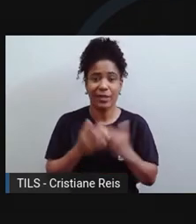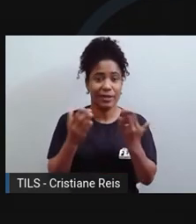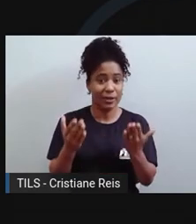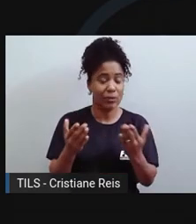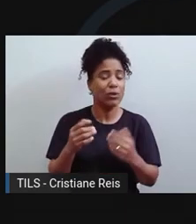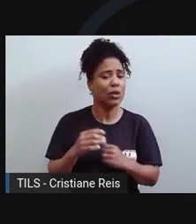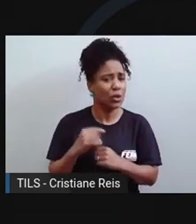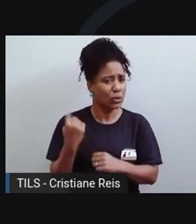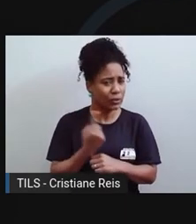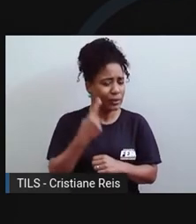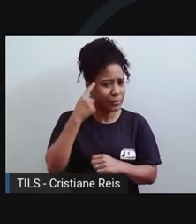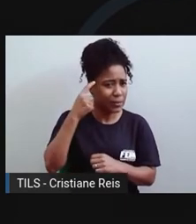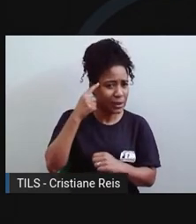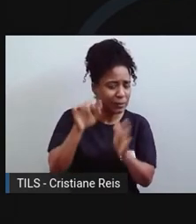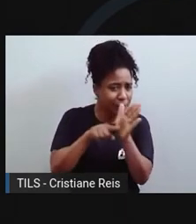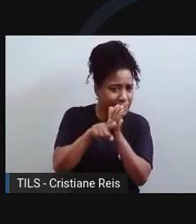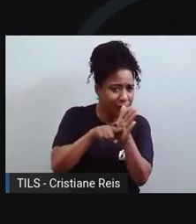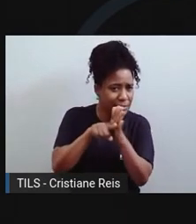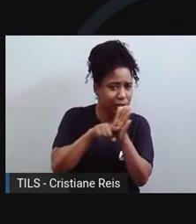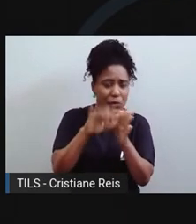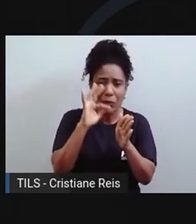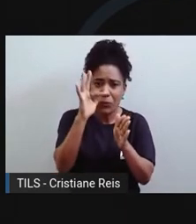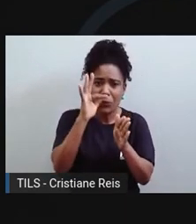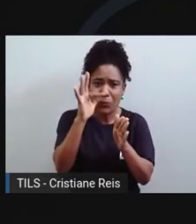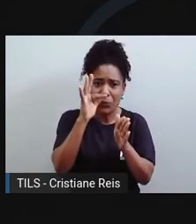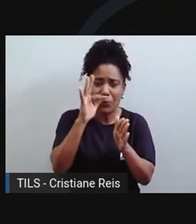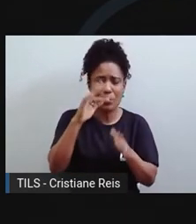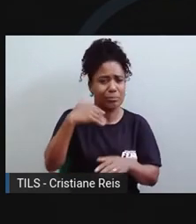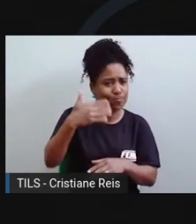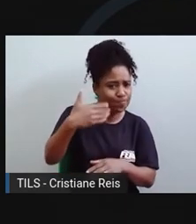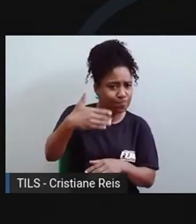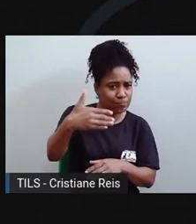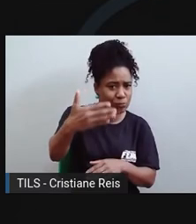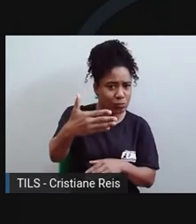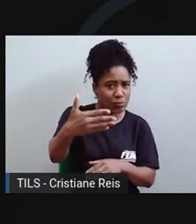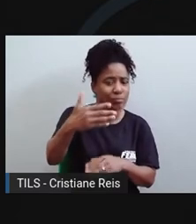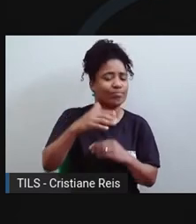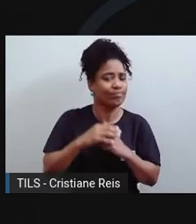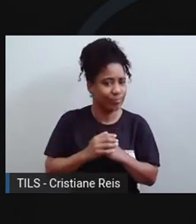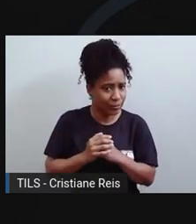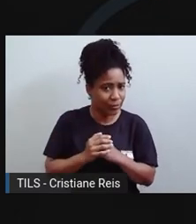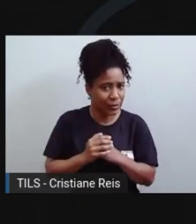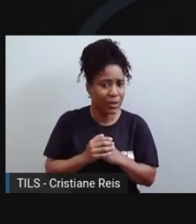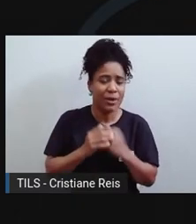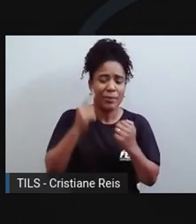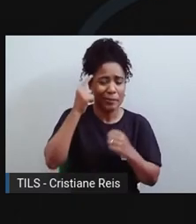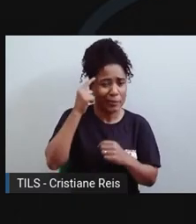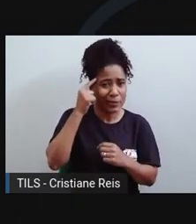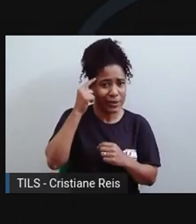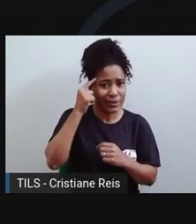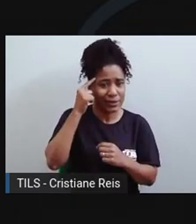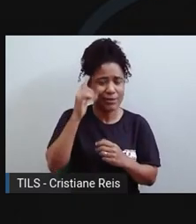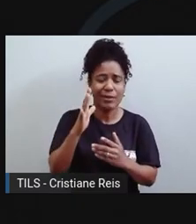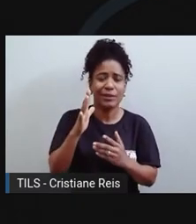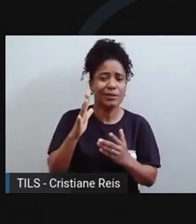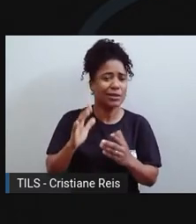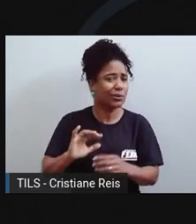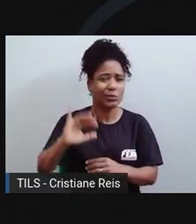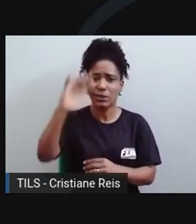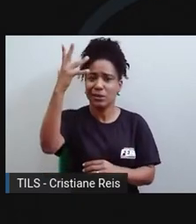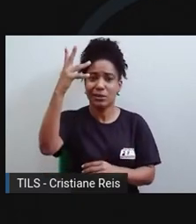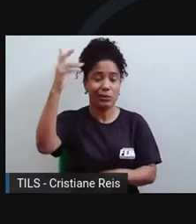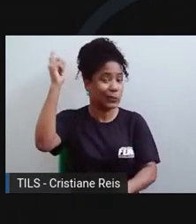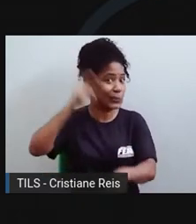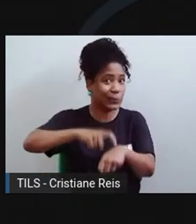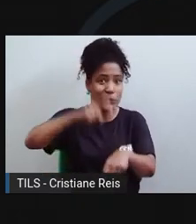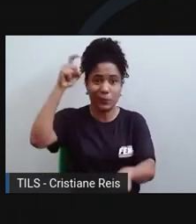esses eventos ocorressem de uma maneira melhor, talvez distribuída ao longo do tempo, mas a ocorrência